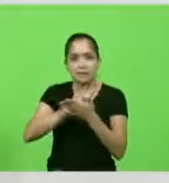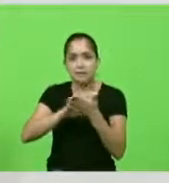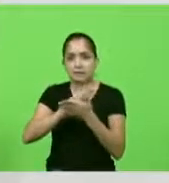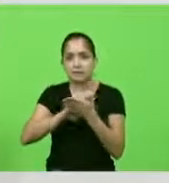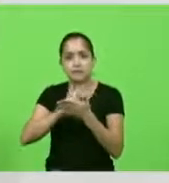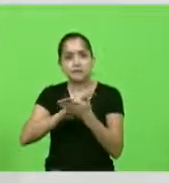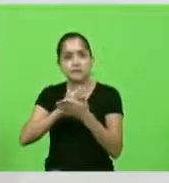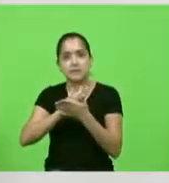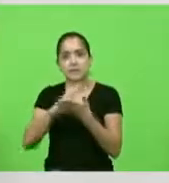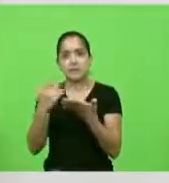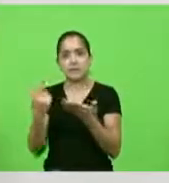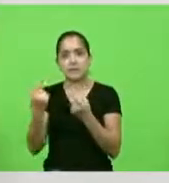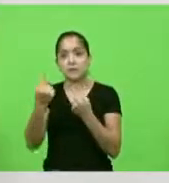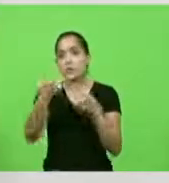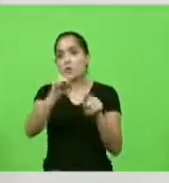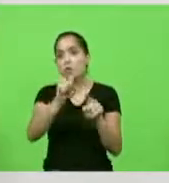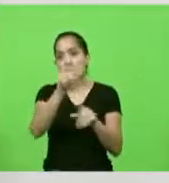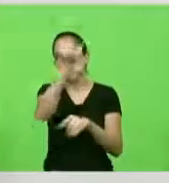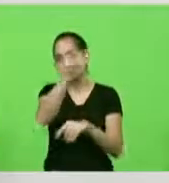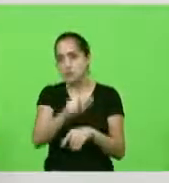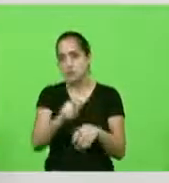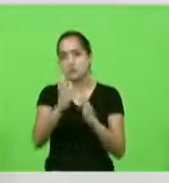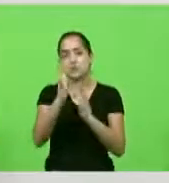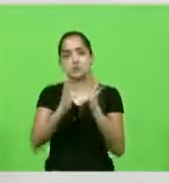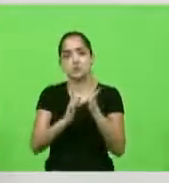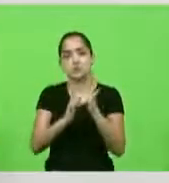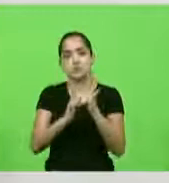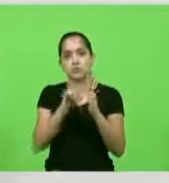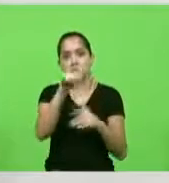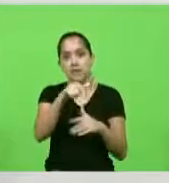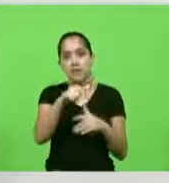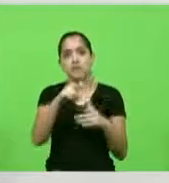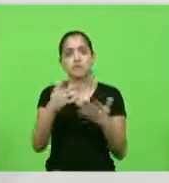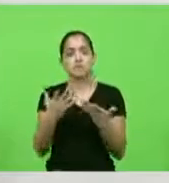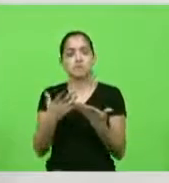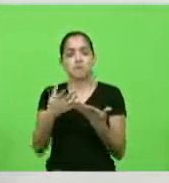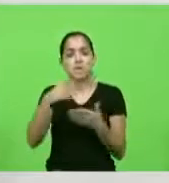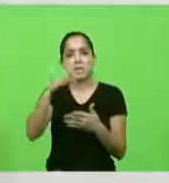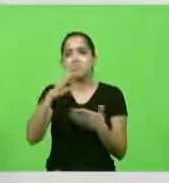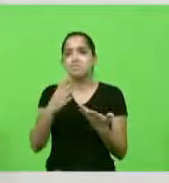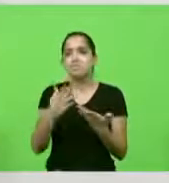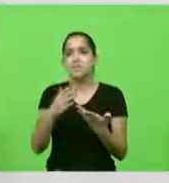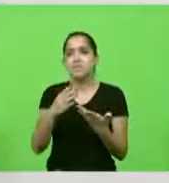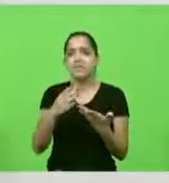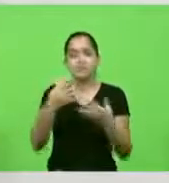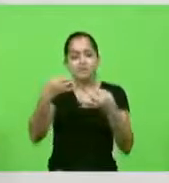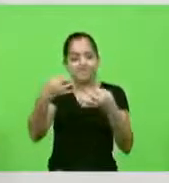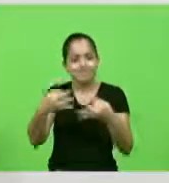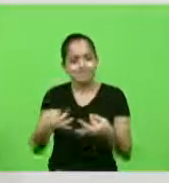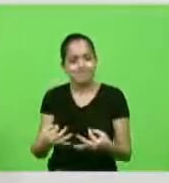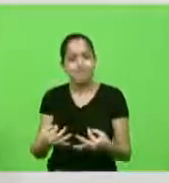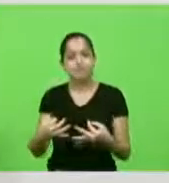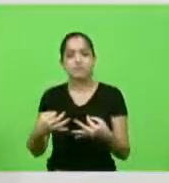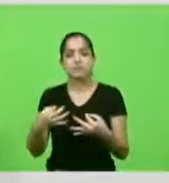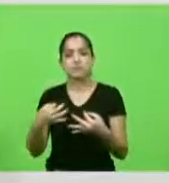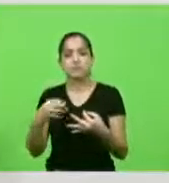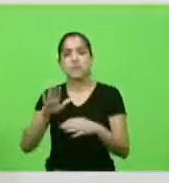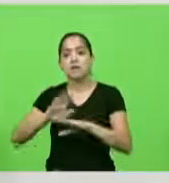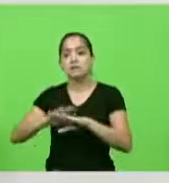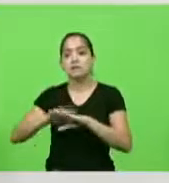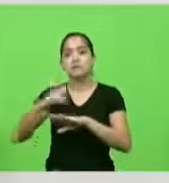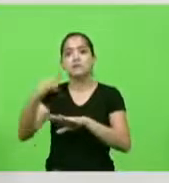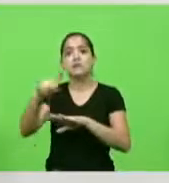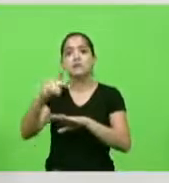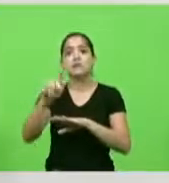legalmente contra Jesus Cristo deixou a decisão nas mãos da população